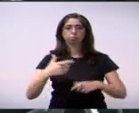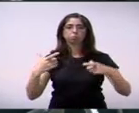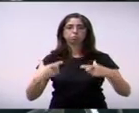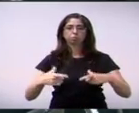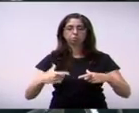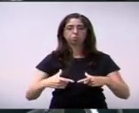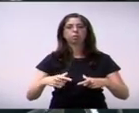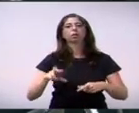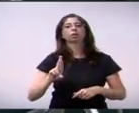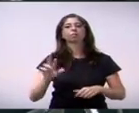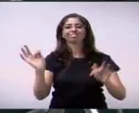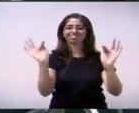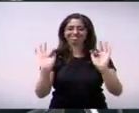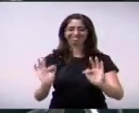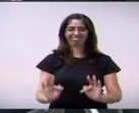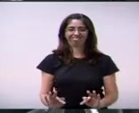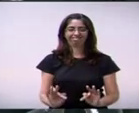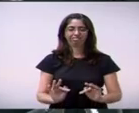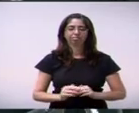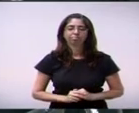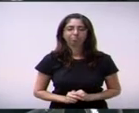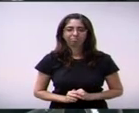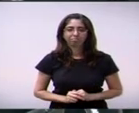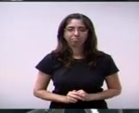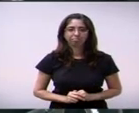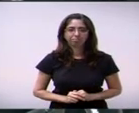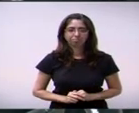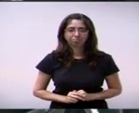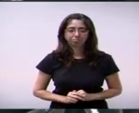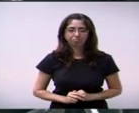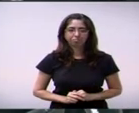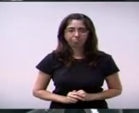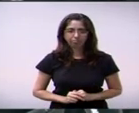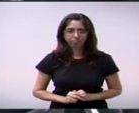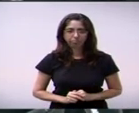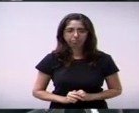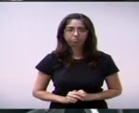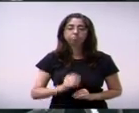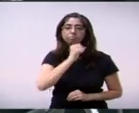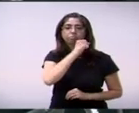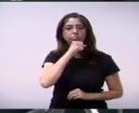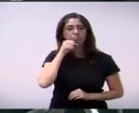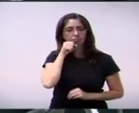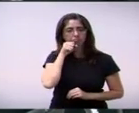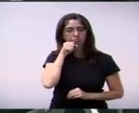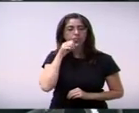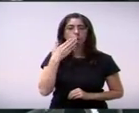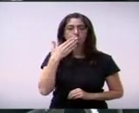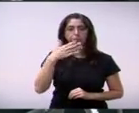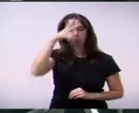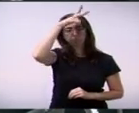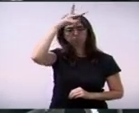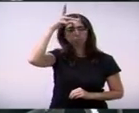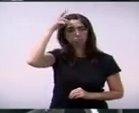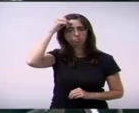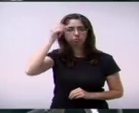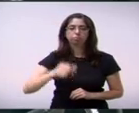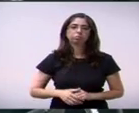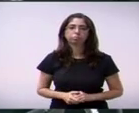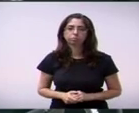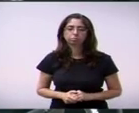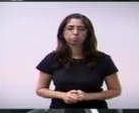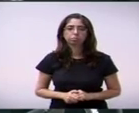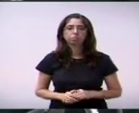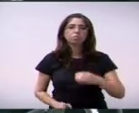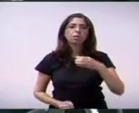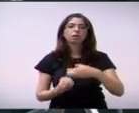Recanto Feliz. 197 do vereador Sandro Caprino solicita ao executivo a